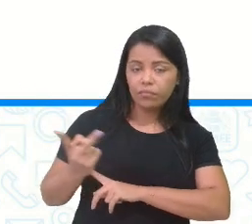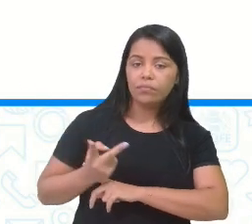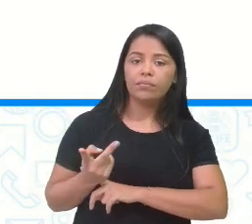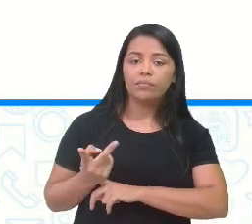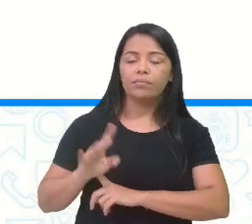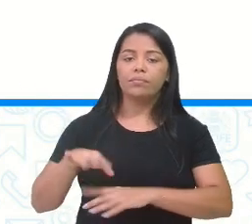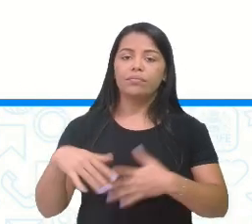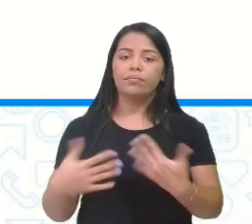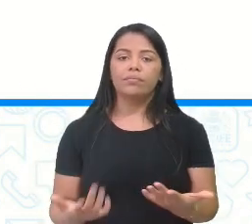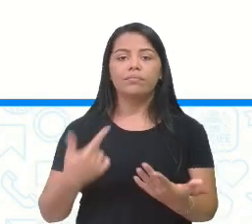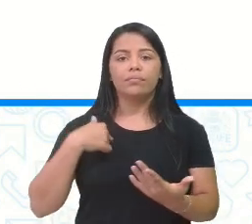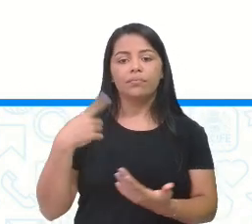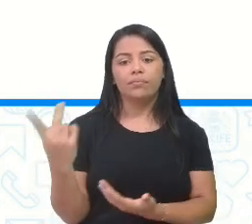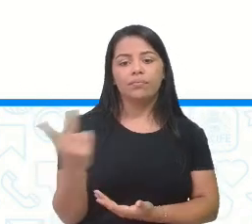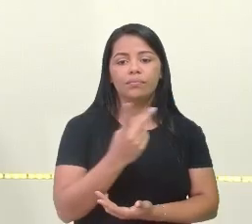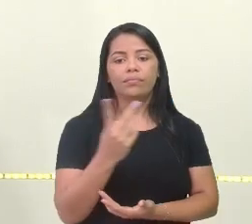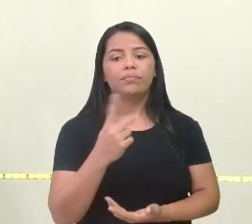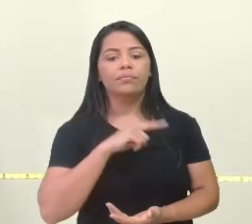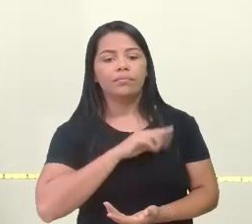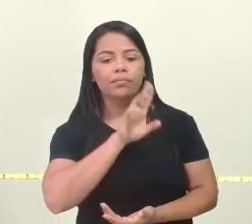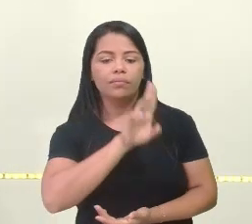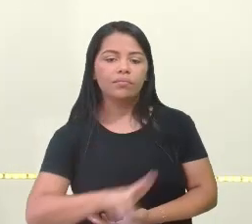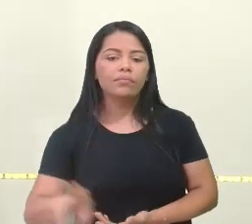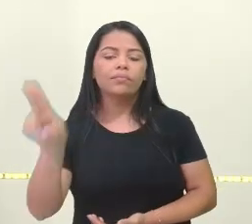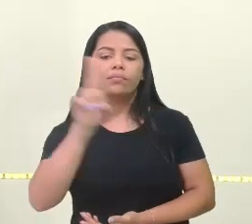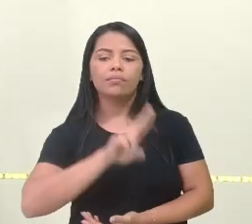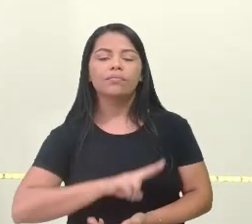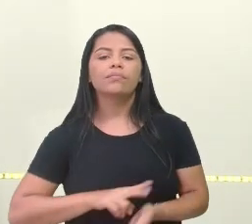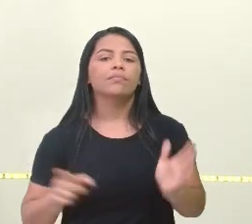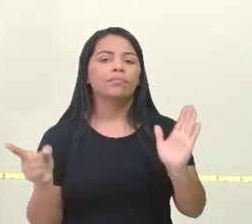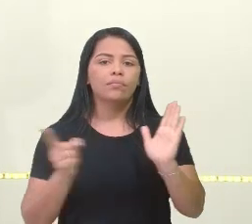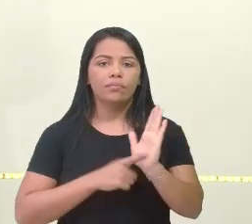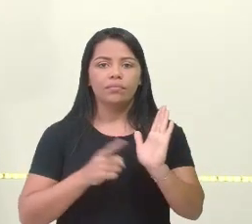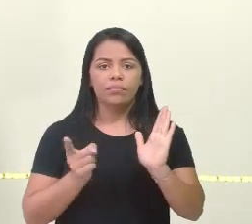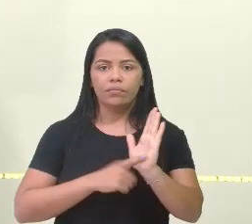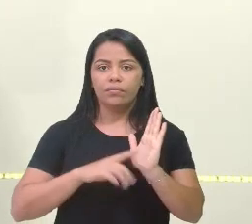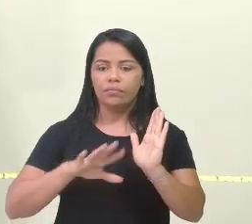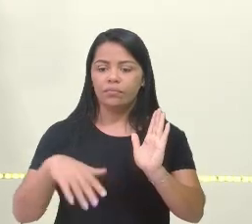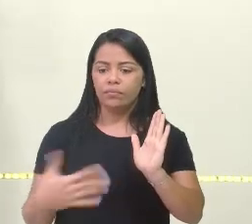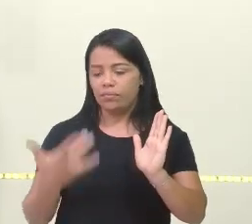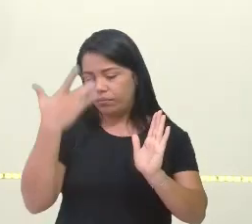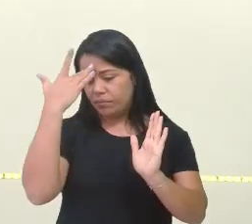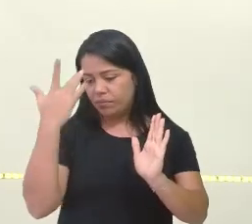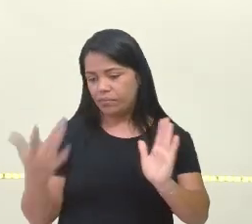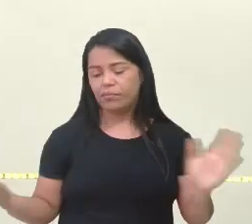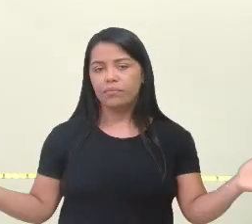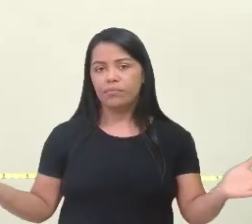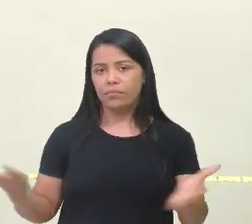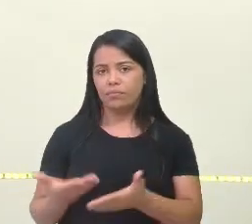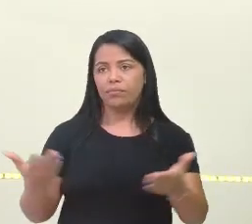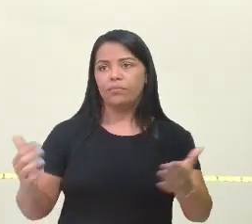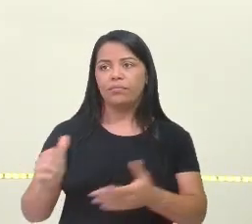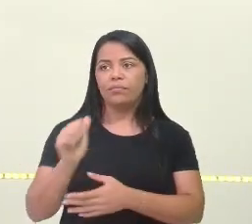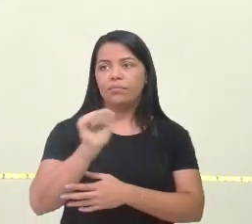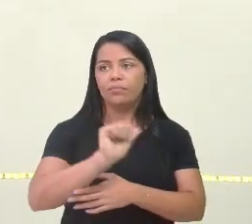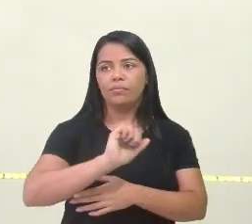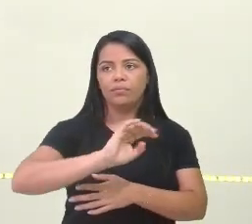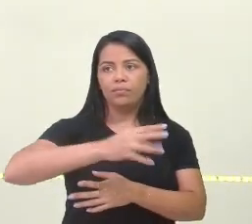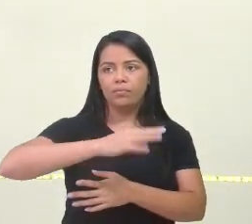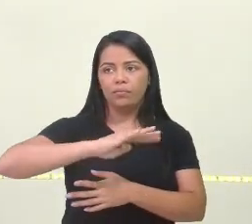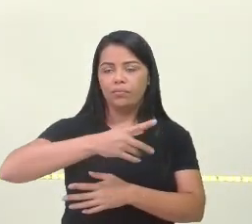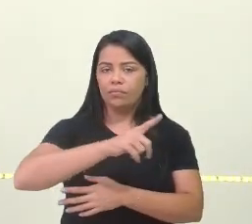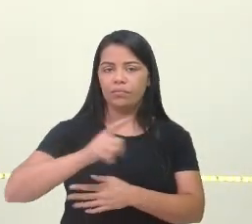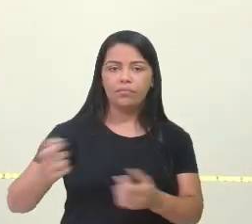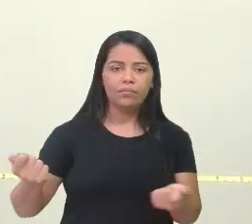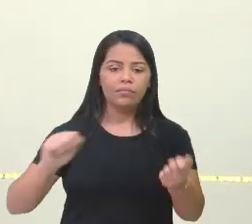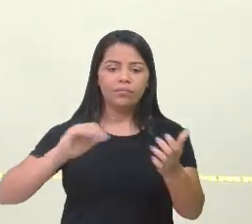Nessa diferença, a gente usa a operação da subtração. E aí, ficou fácil, né? De 144, você